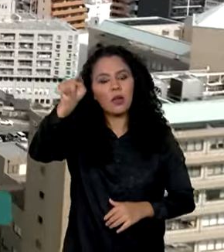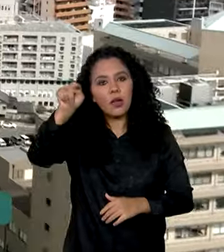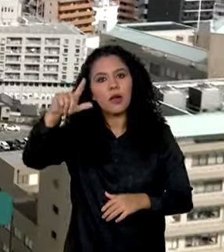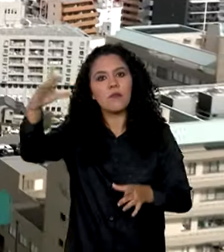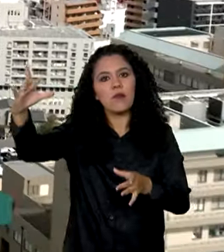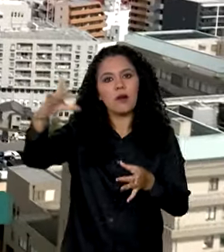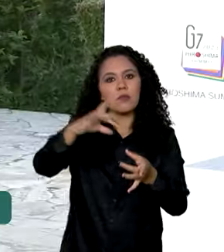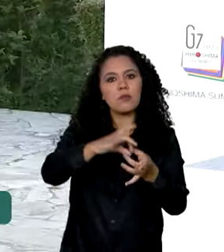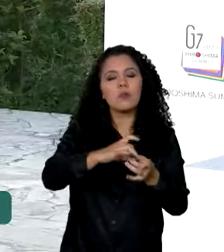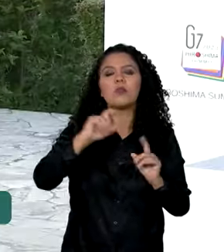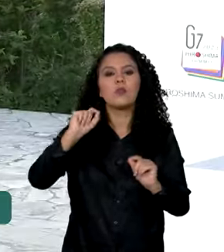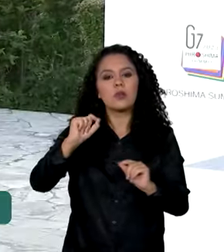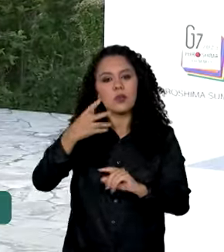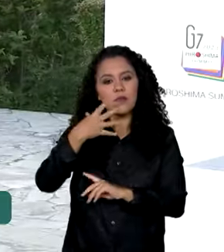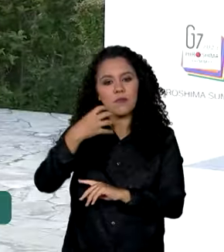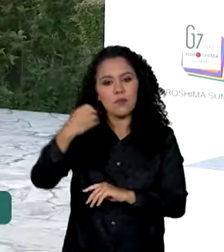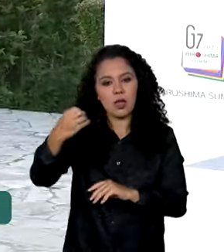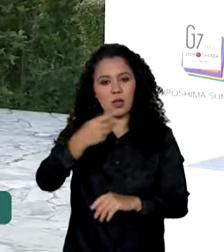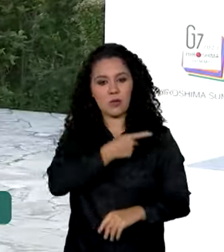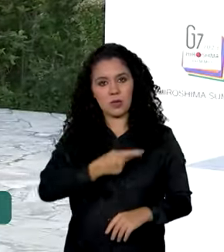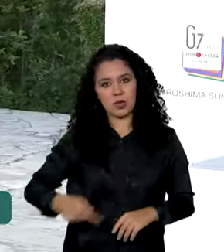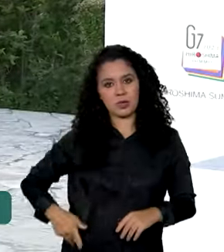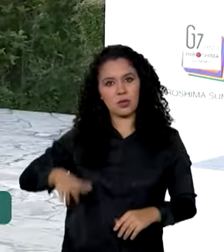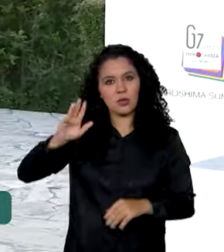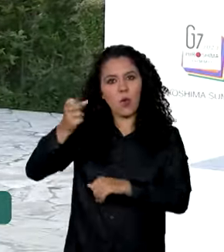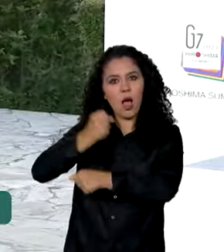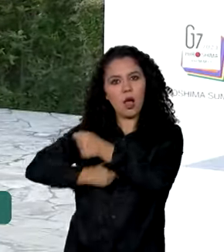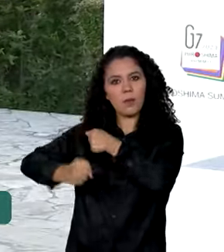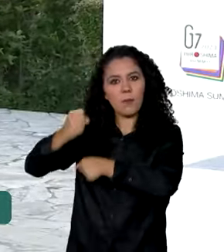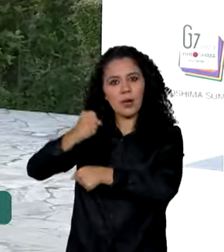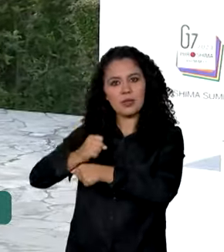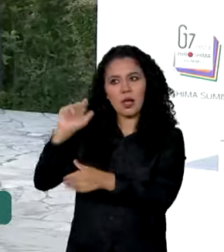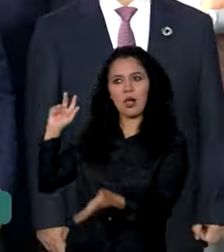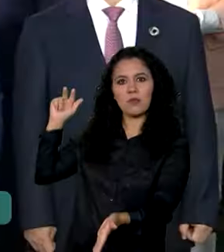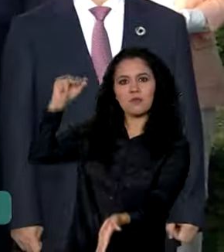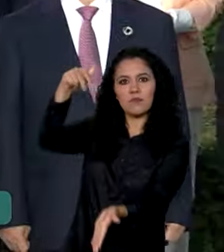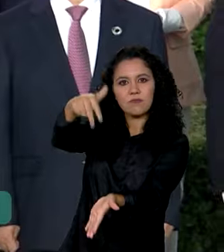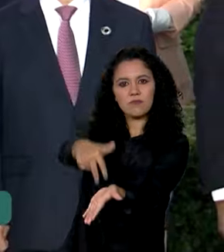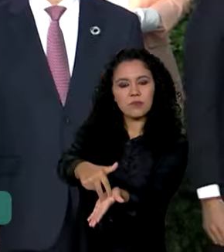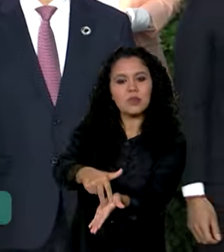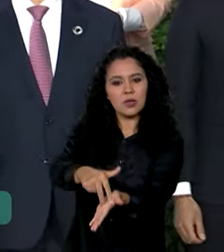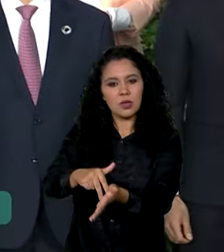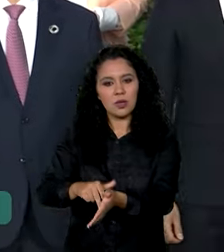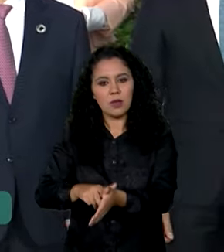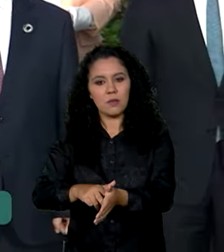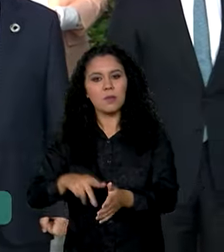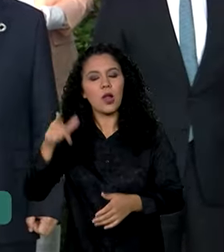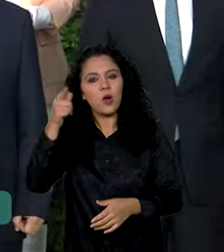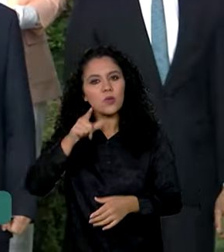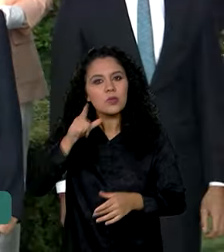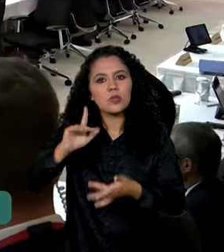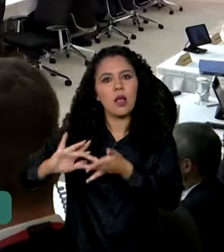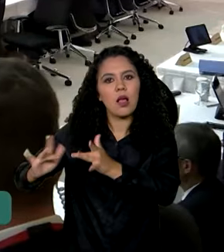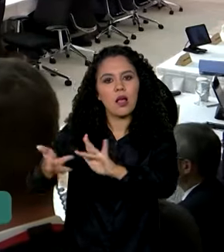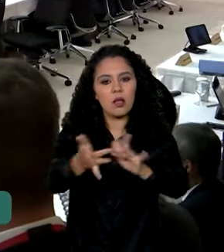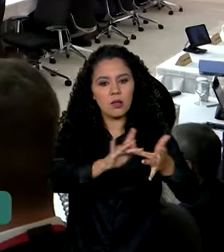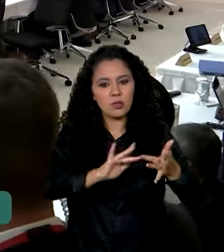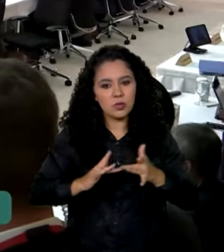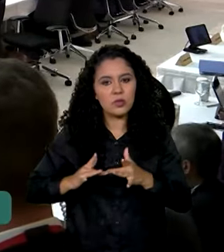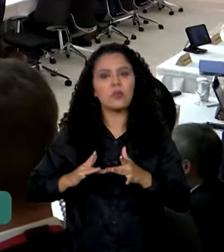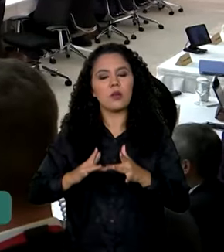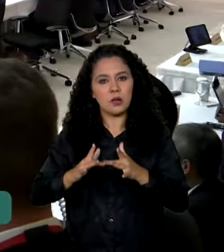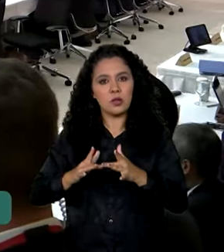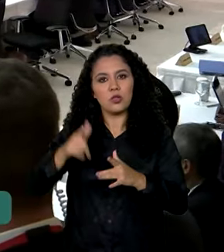viagens ao exterior que o presidente Lula fez no ano passado para reinserir o Brasil no cenário internacional. Em